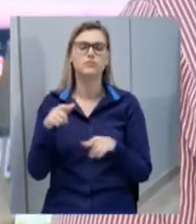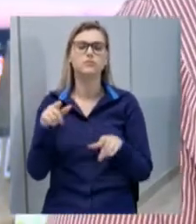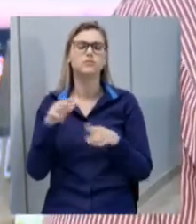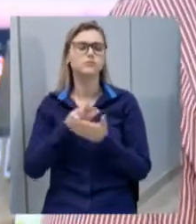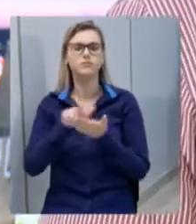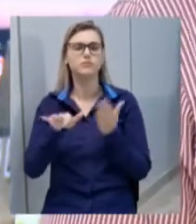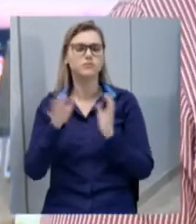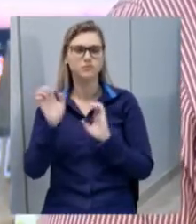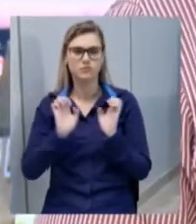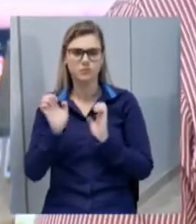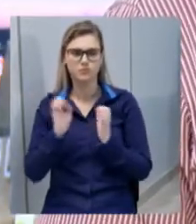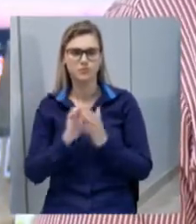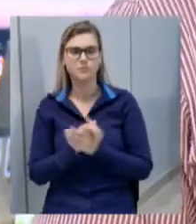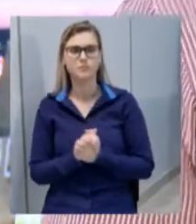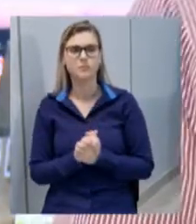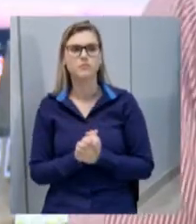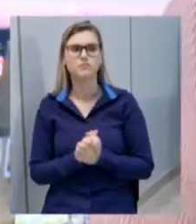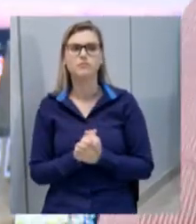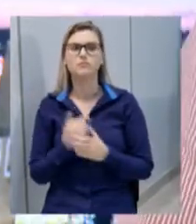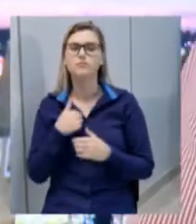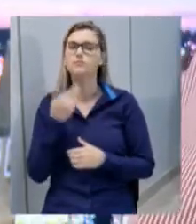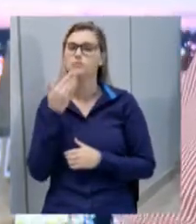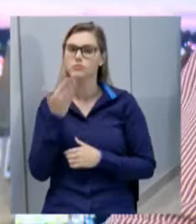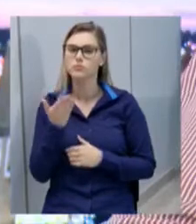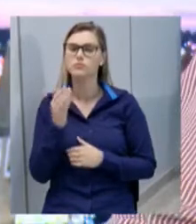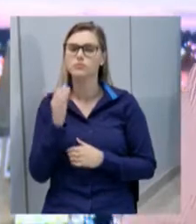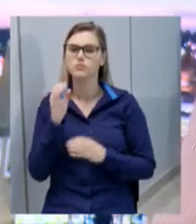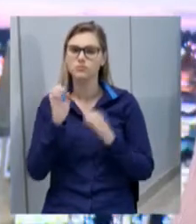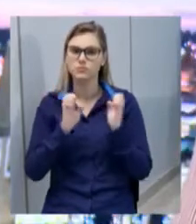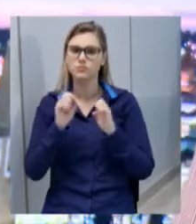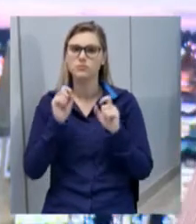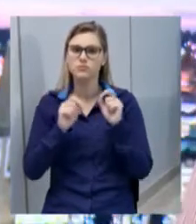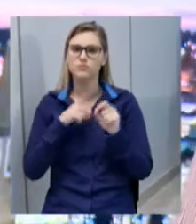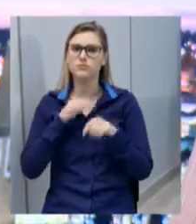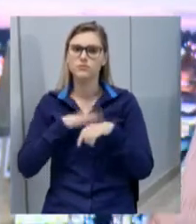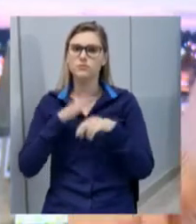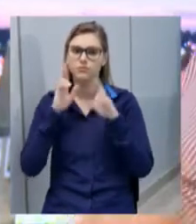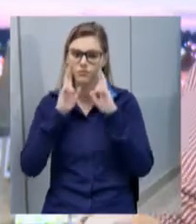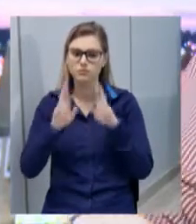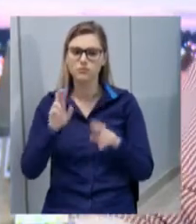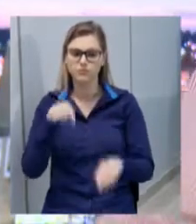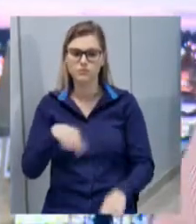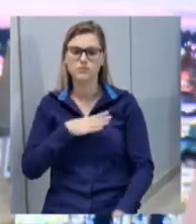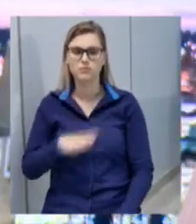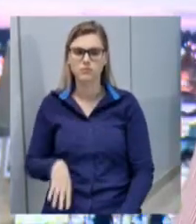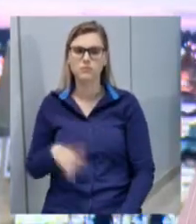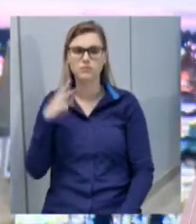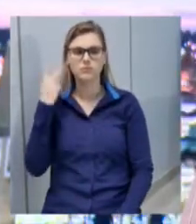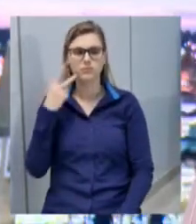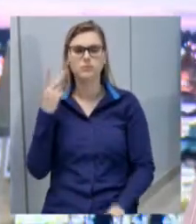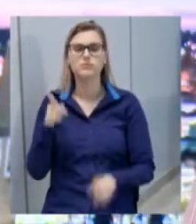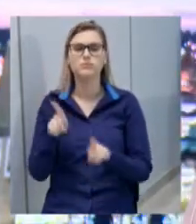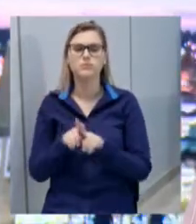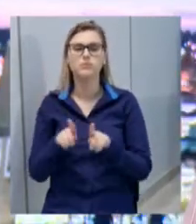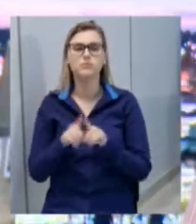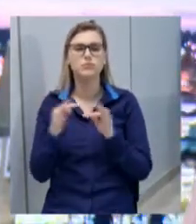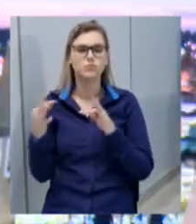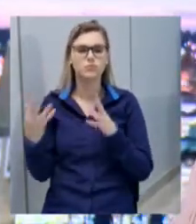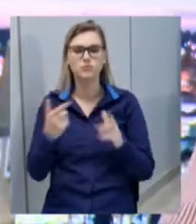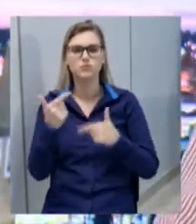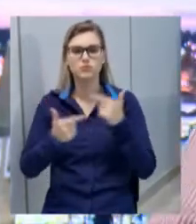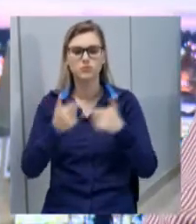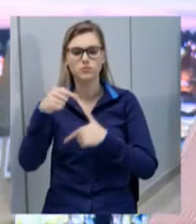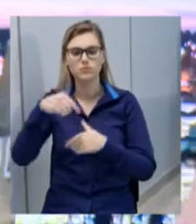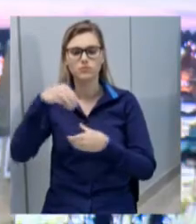essa empresa que tivesse mais respeito com essa casa, que tivesse mais respeito com os vereadores que forem eleitos com o voto da população, para